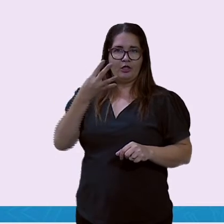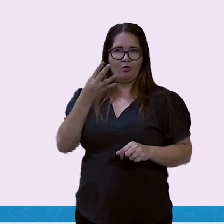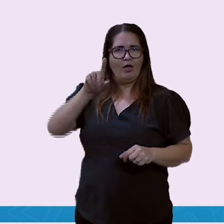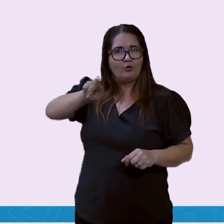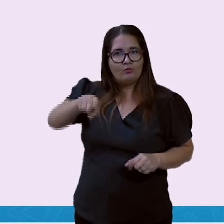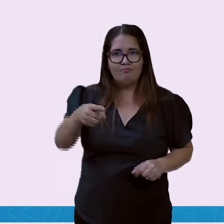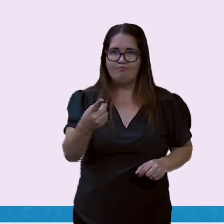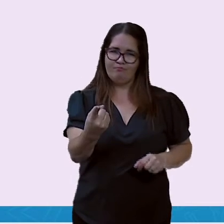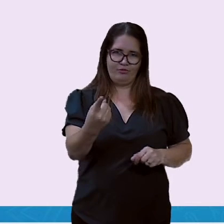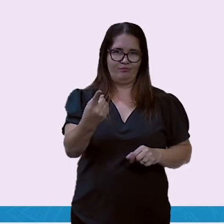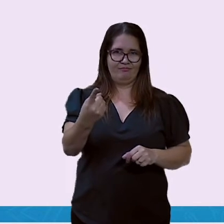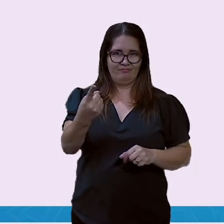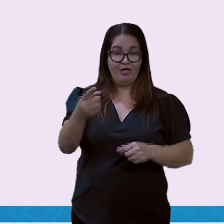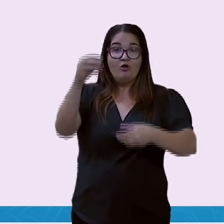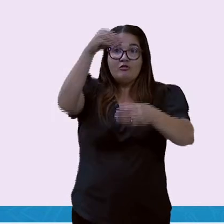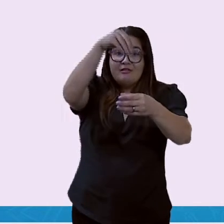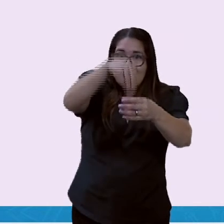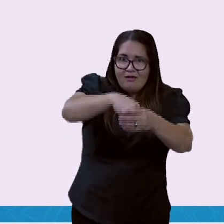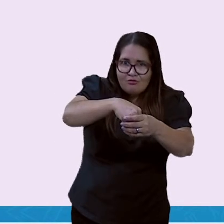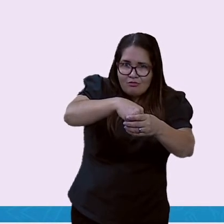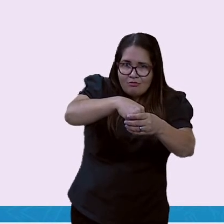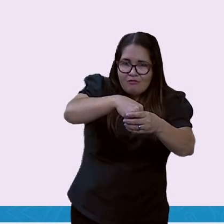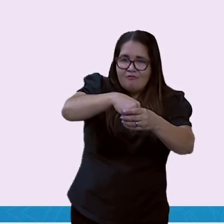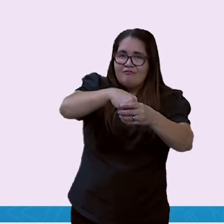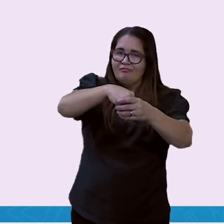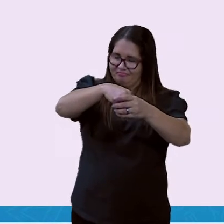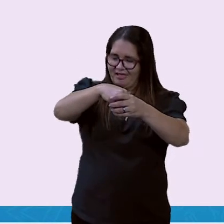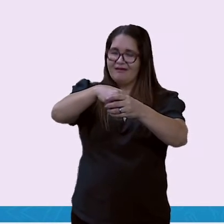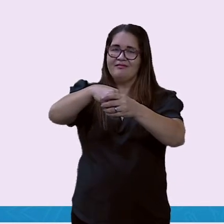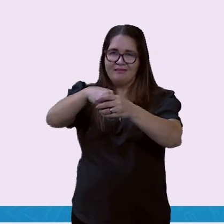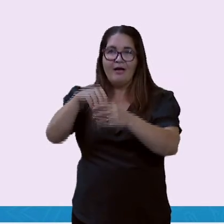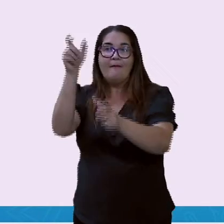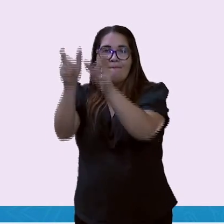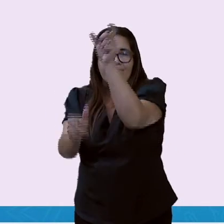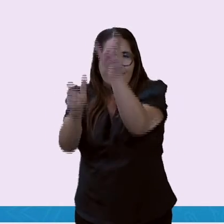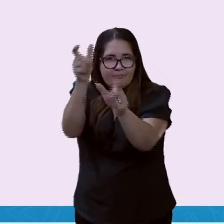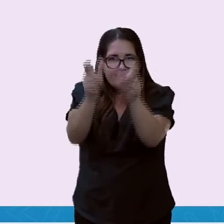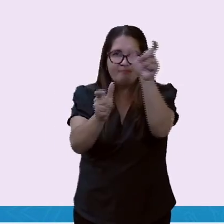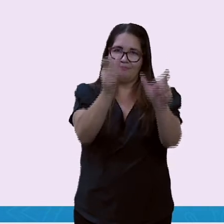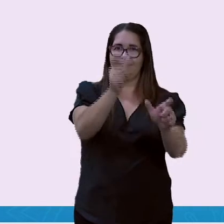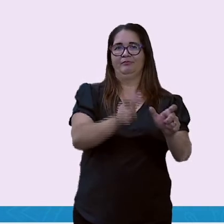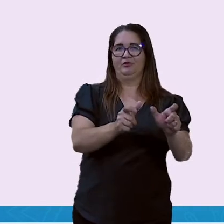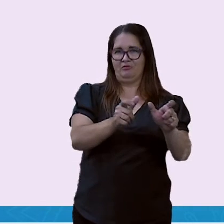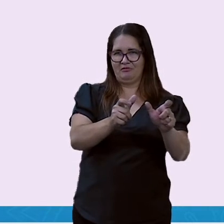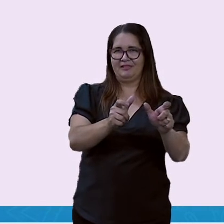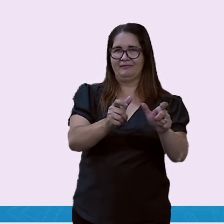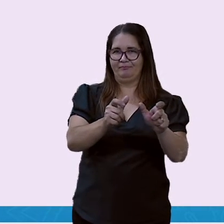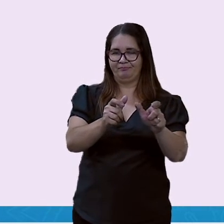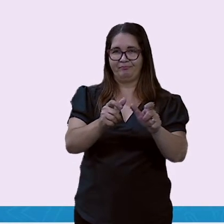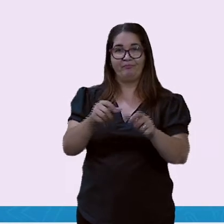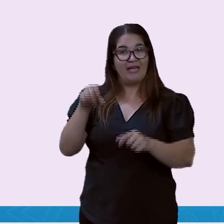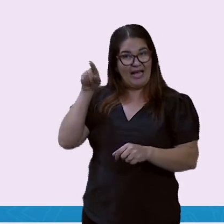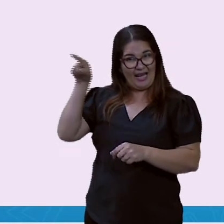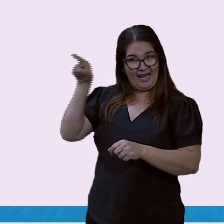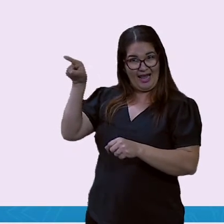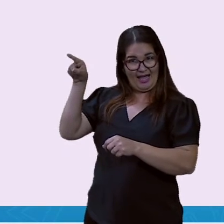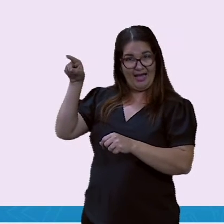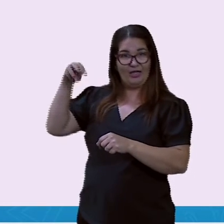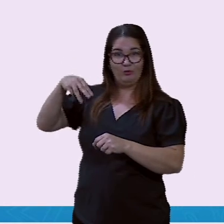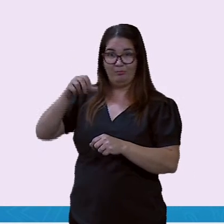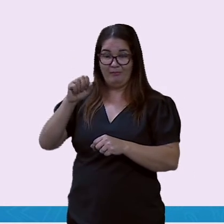Maracanã, palco de tanta história e só jogão, hein? Só coisa boa.